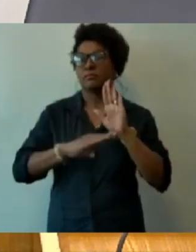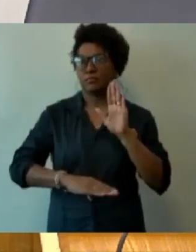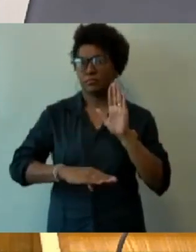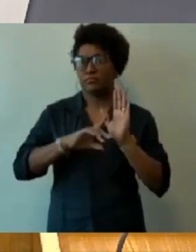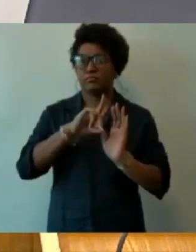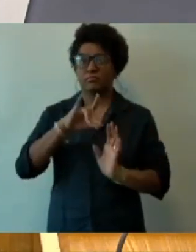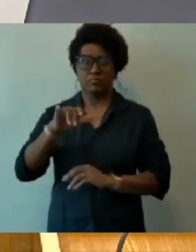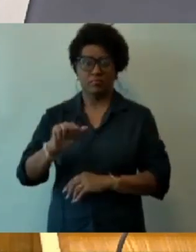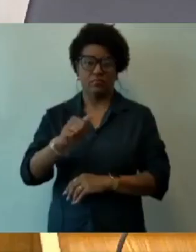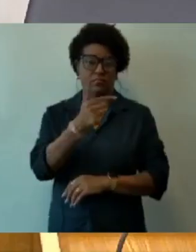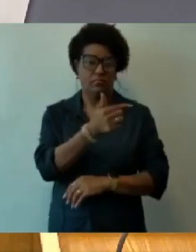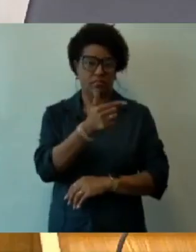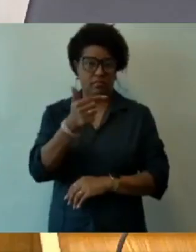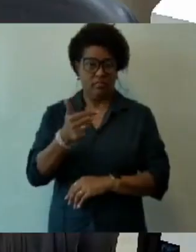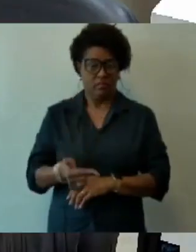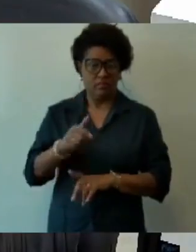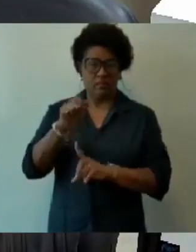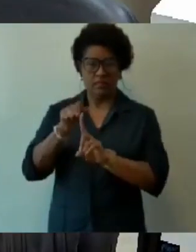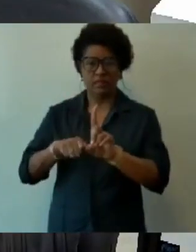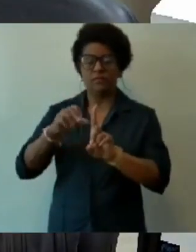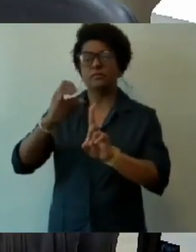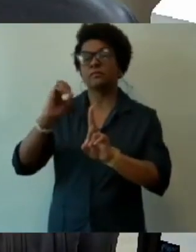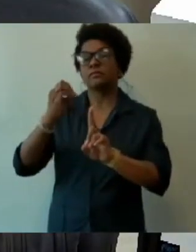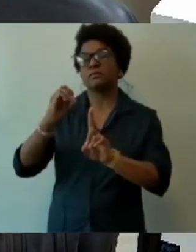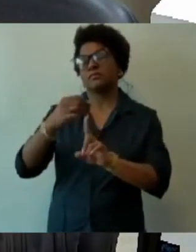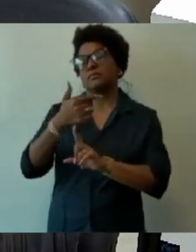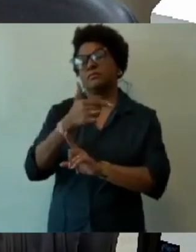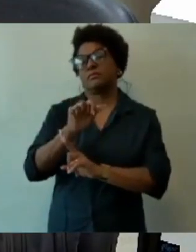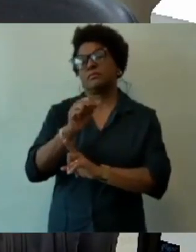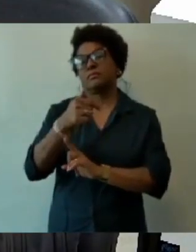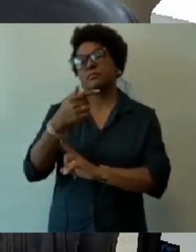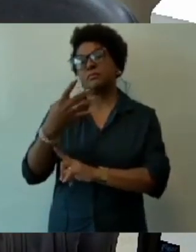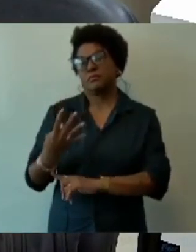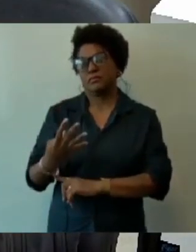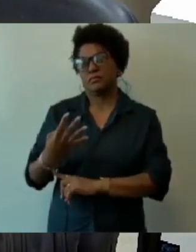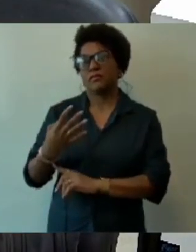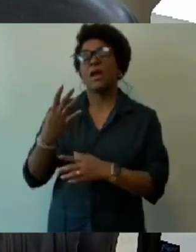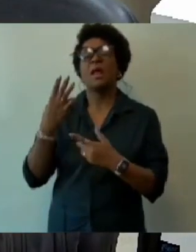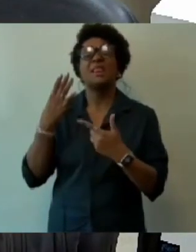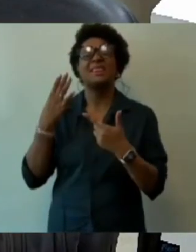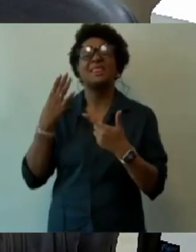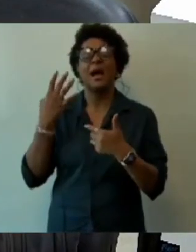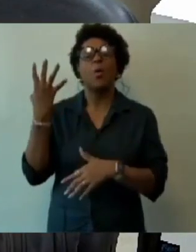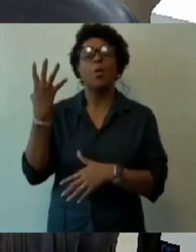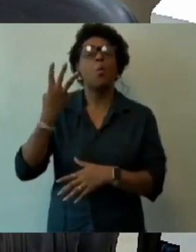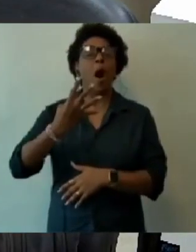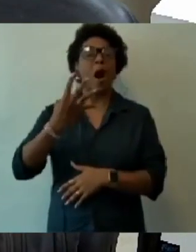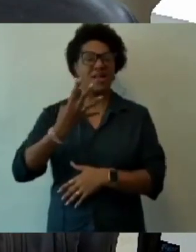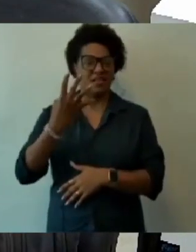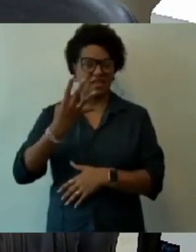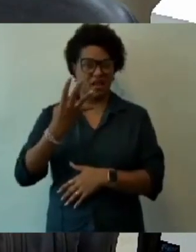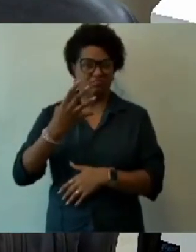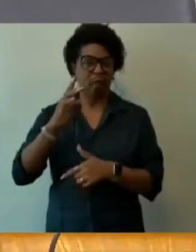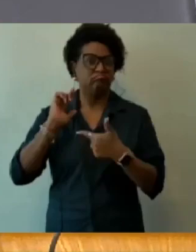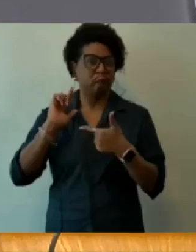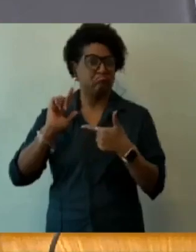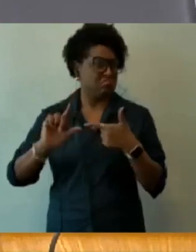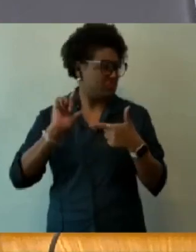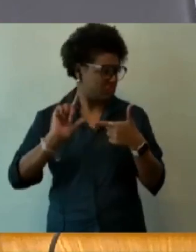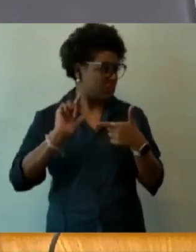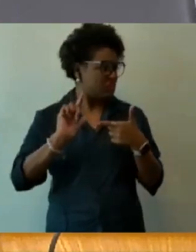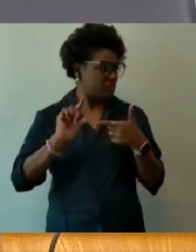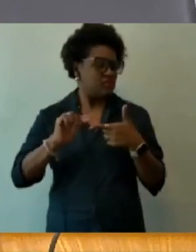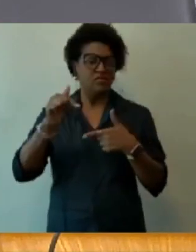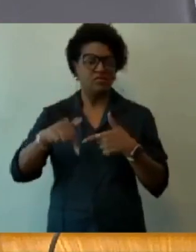10 de 2024, a quarta sessão legislativa dessa nona legislatura nesse plenário Camicarã. Vamos fazer a